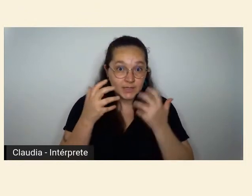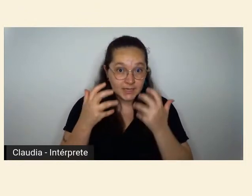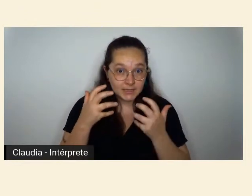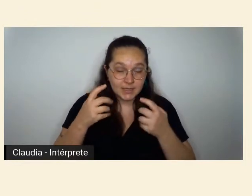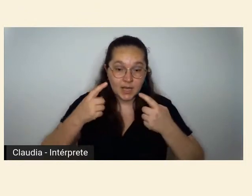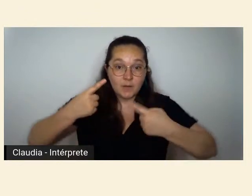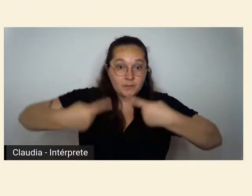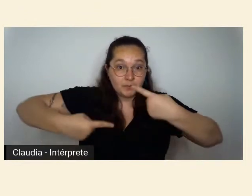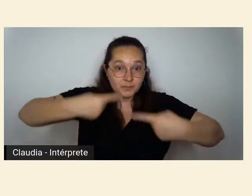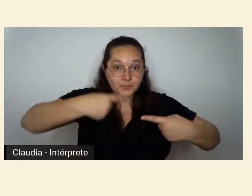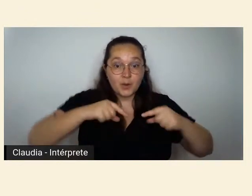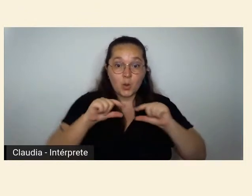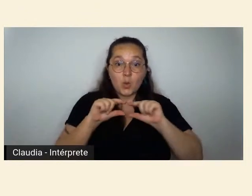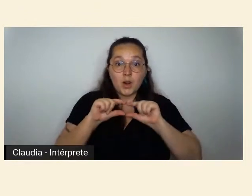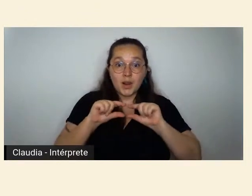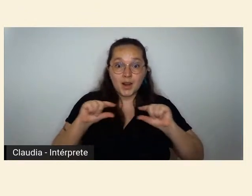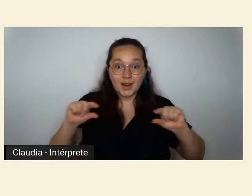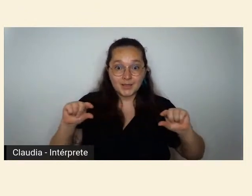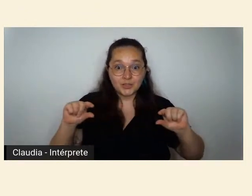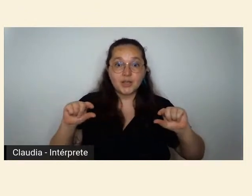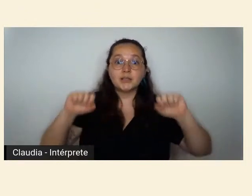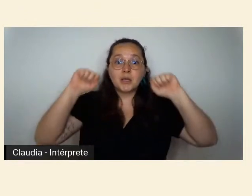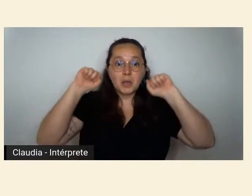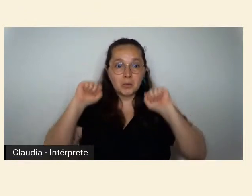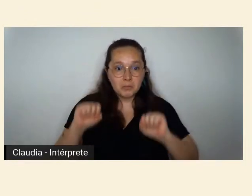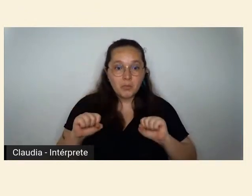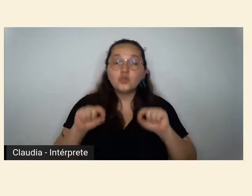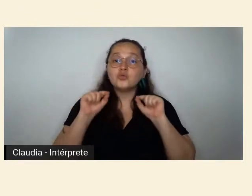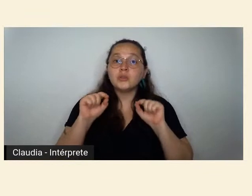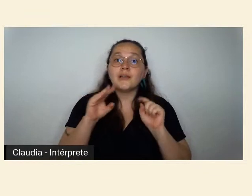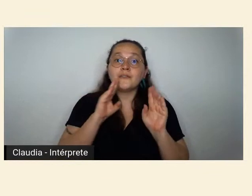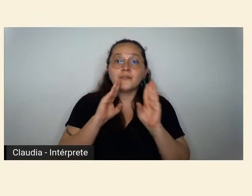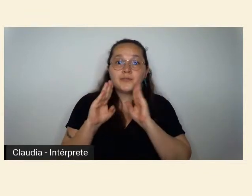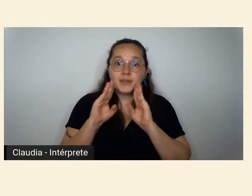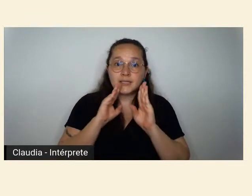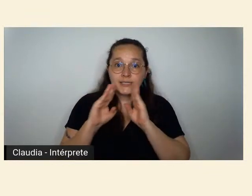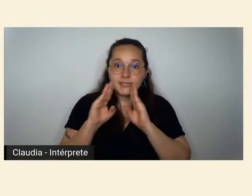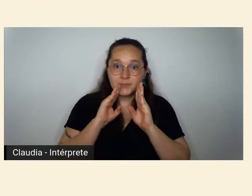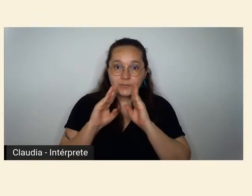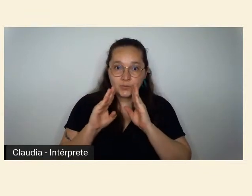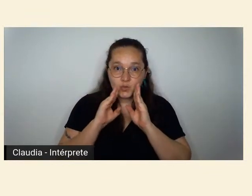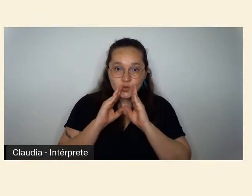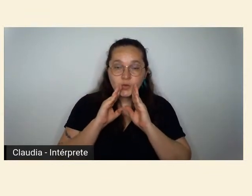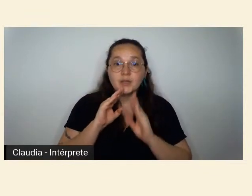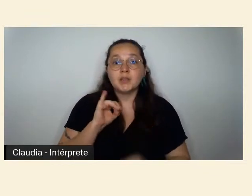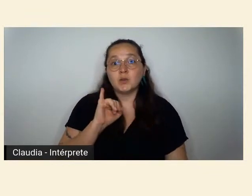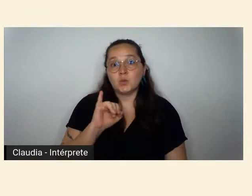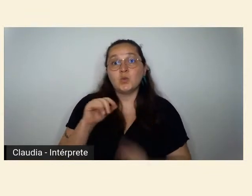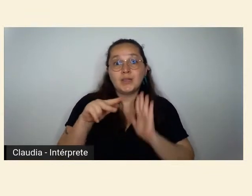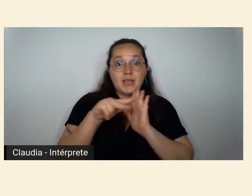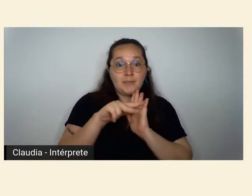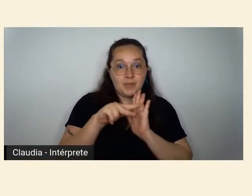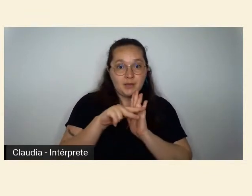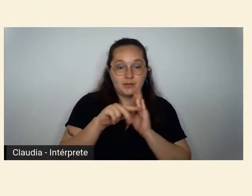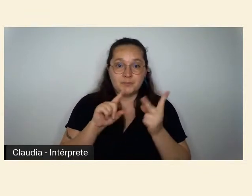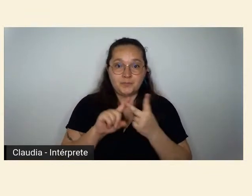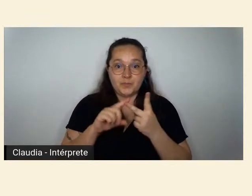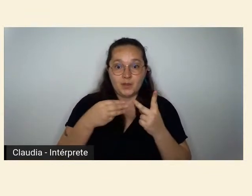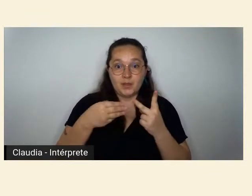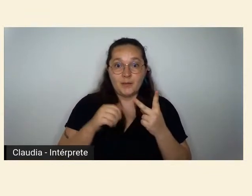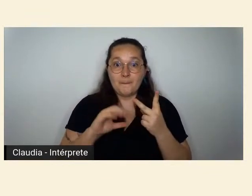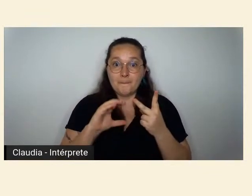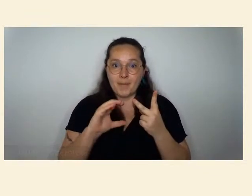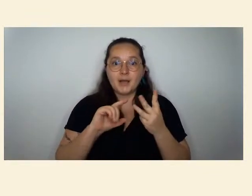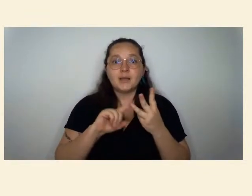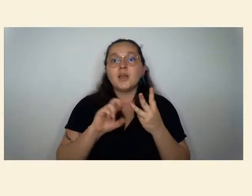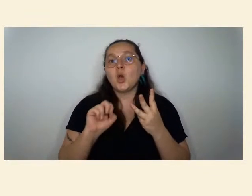legendas, por favor, acesse a transmissão pelo Facebook, do IMS, do MaquiUSP ou da Pinacoteca. O nosso